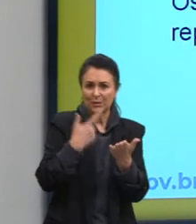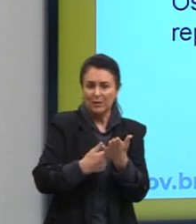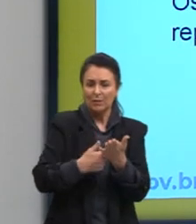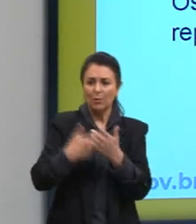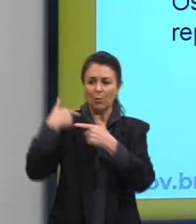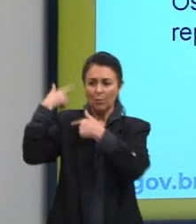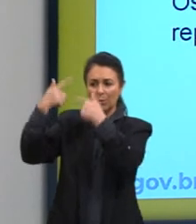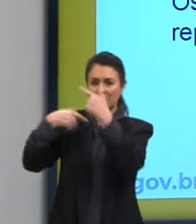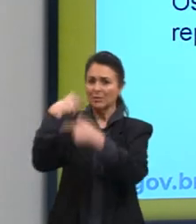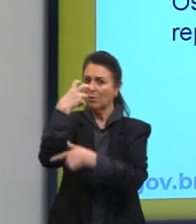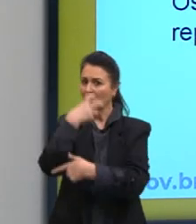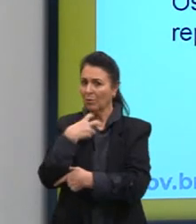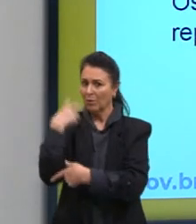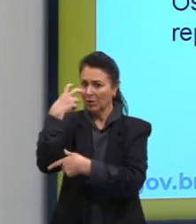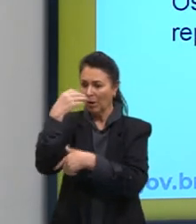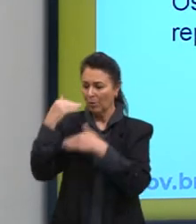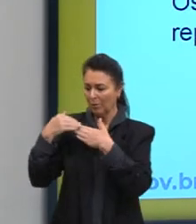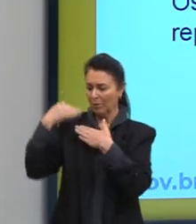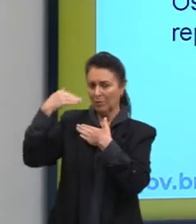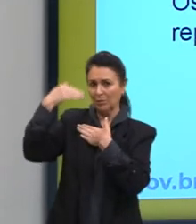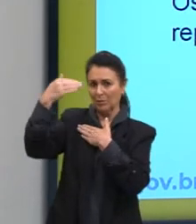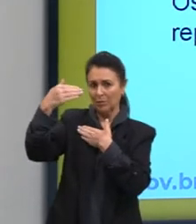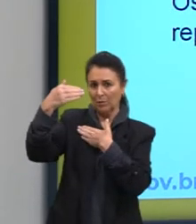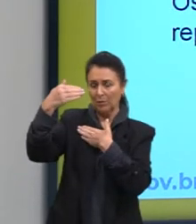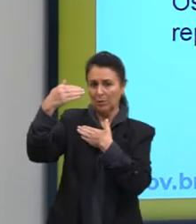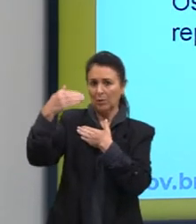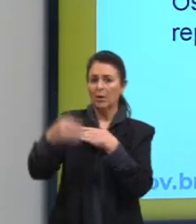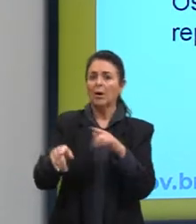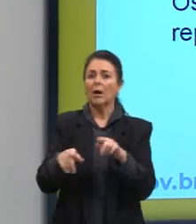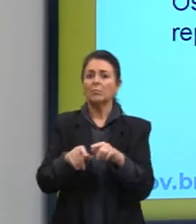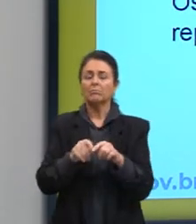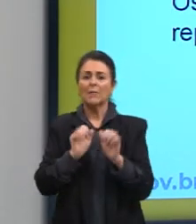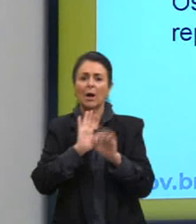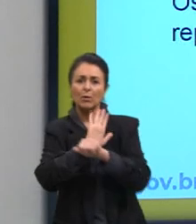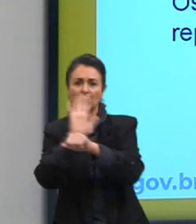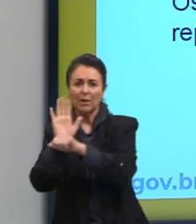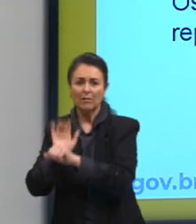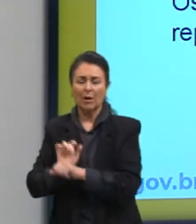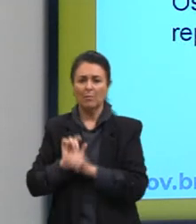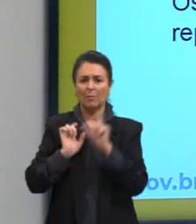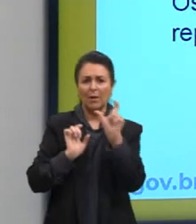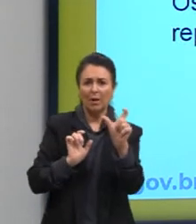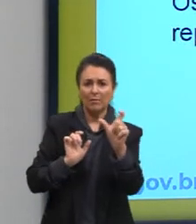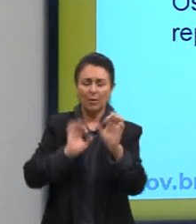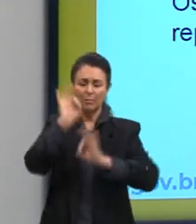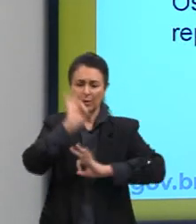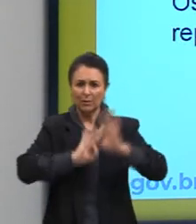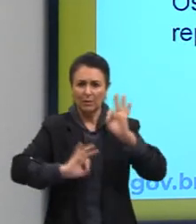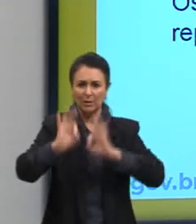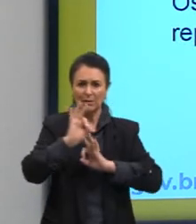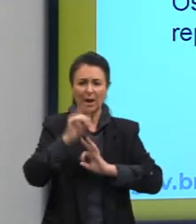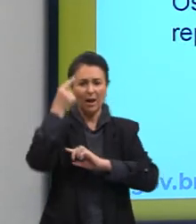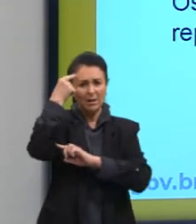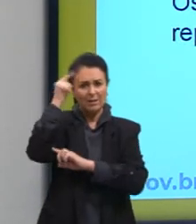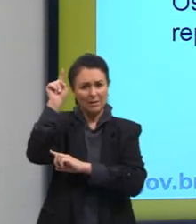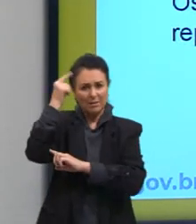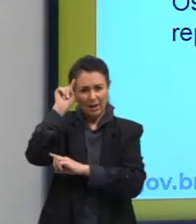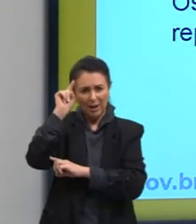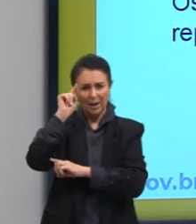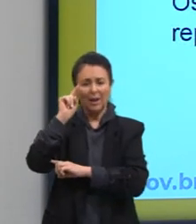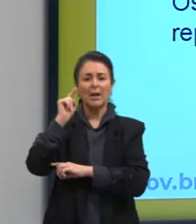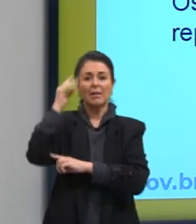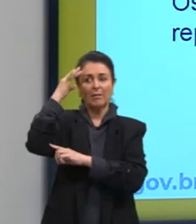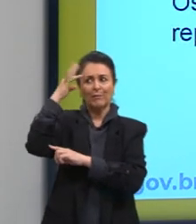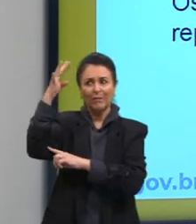oral em que havia crescido. Ele forneceu as palavras para organizar o amontoado de ideias e fantasias que nele